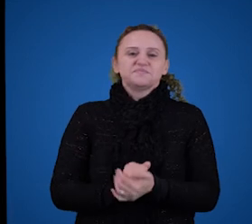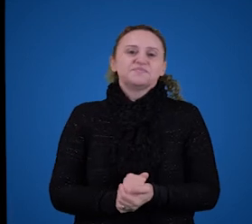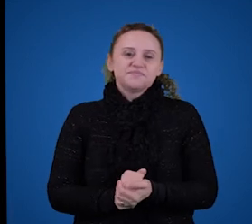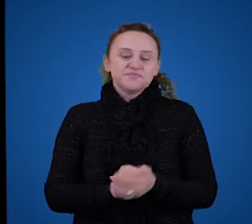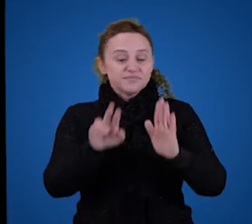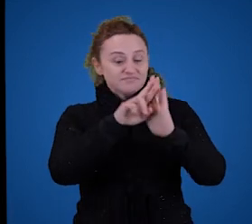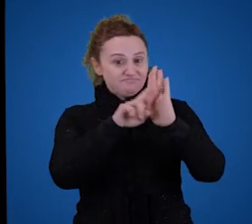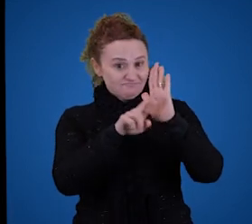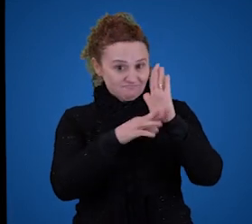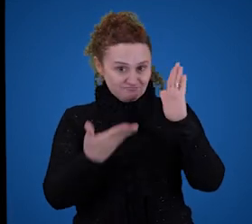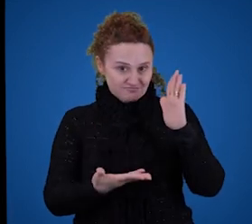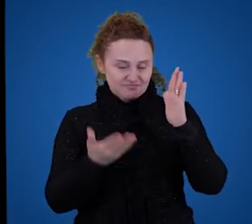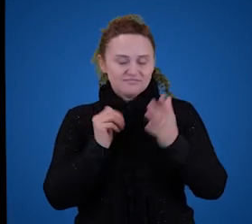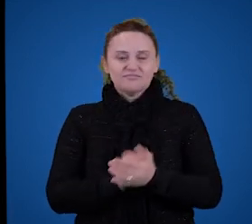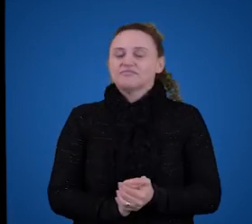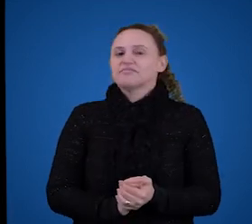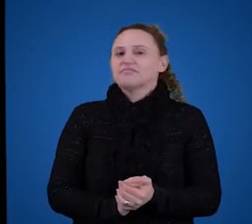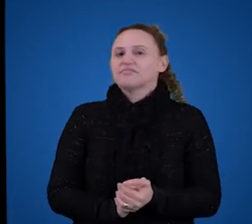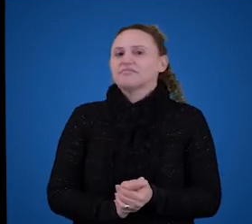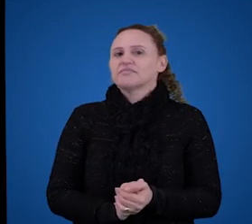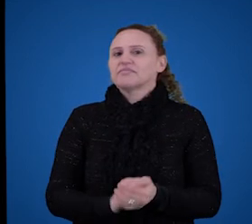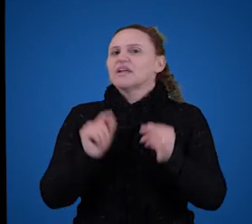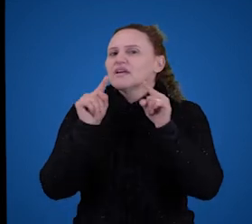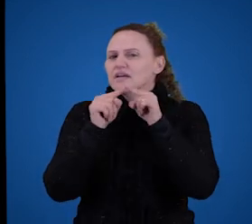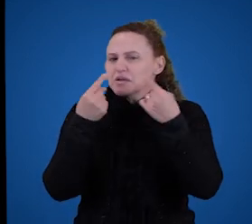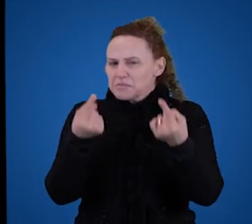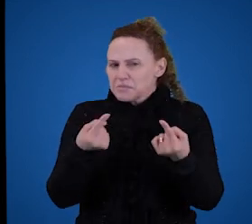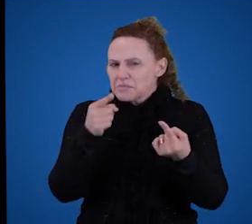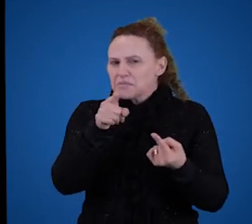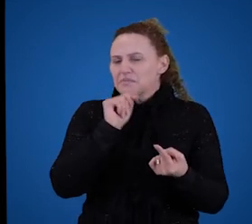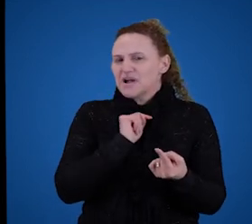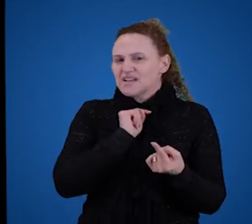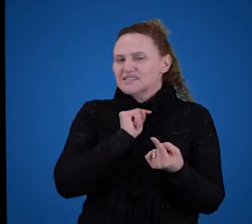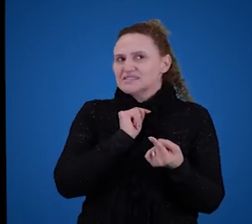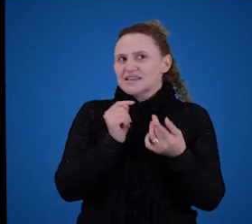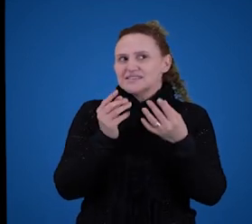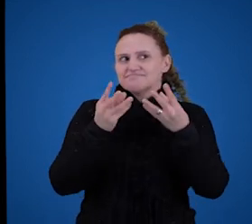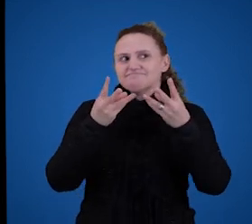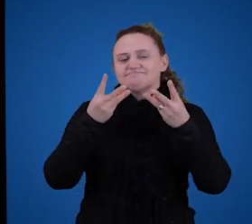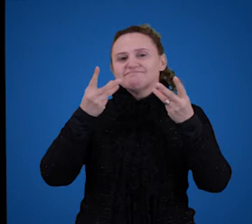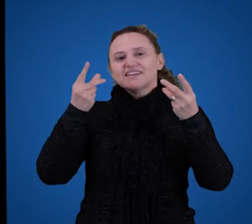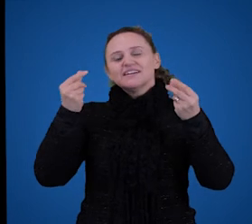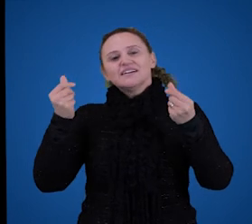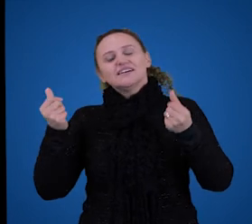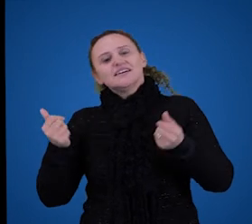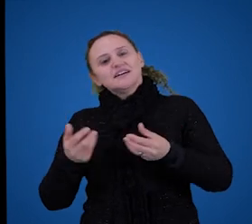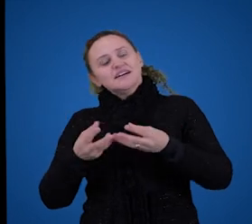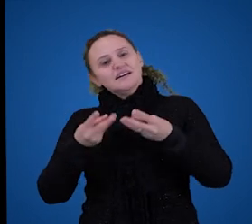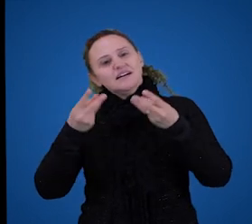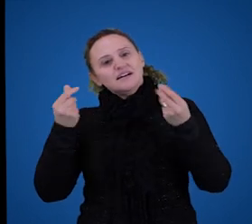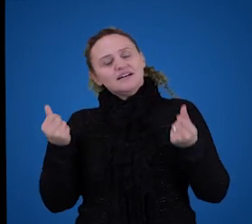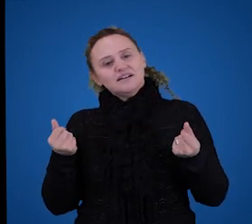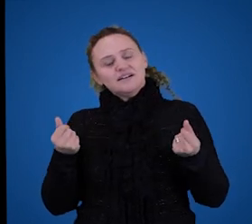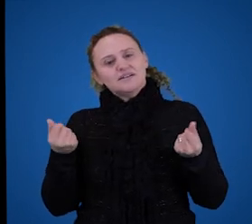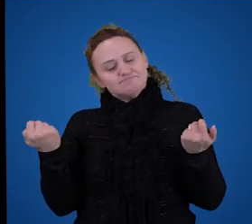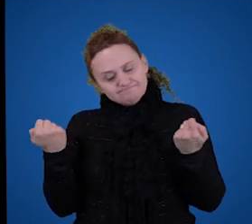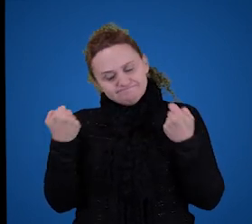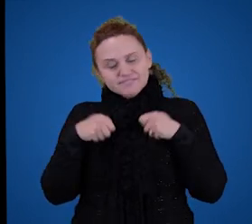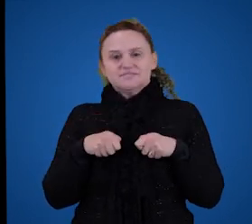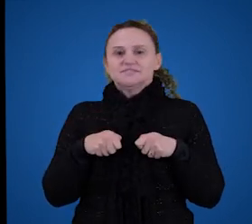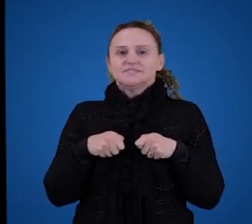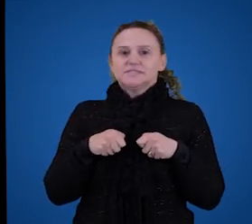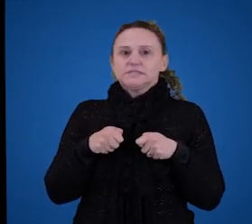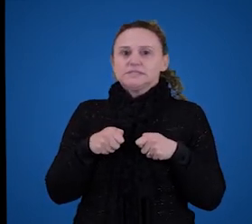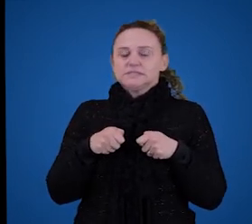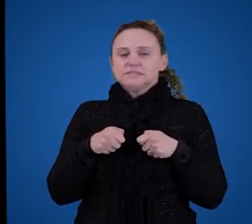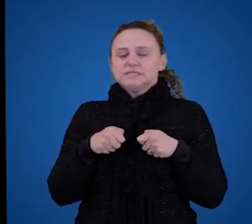Mas, aqui tem um problema. Repare, a habilidade, né, de compreender uma frase ou uma expressão nova, ela não é